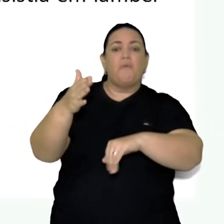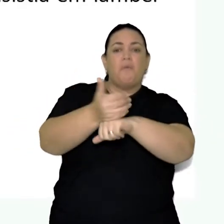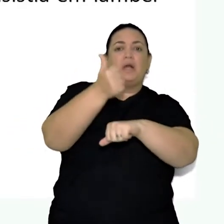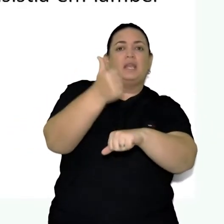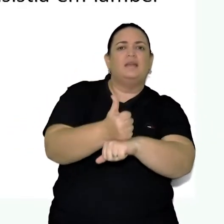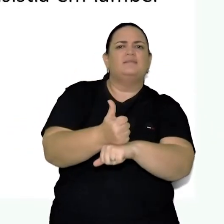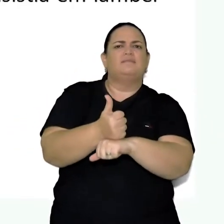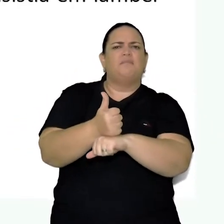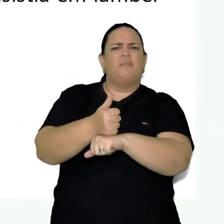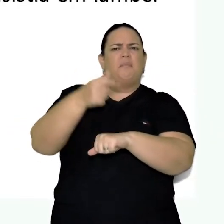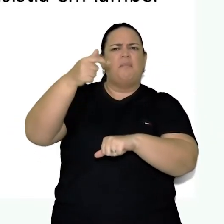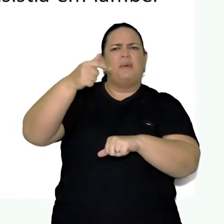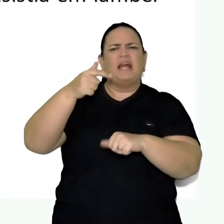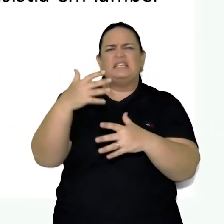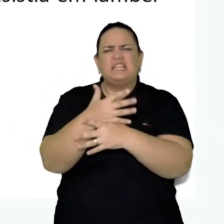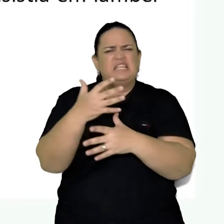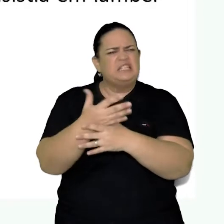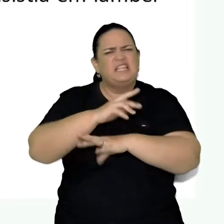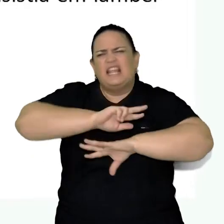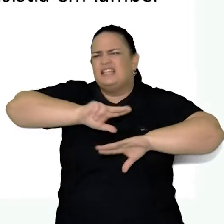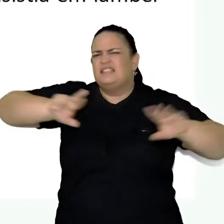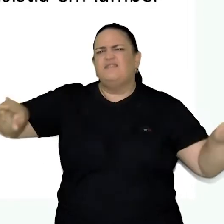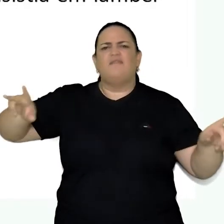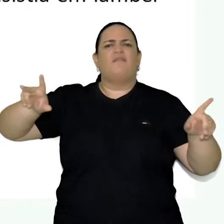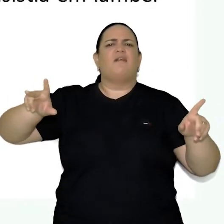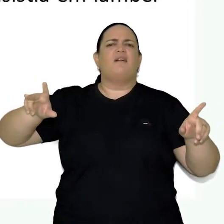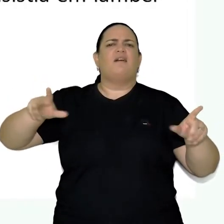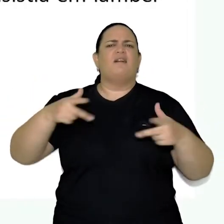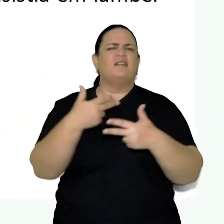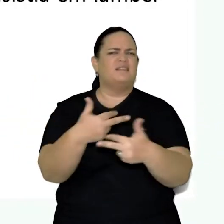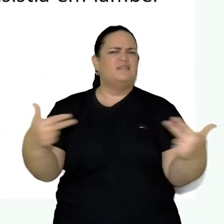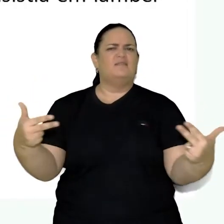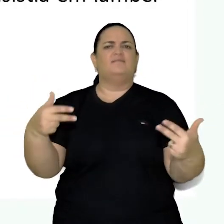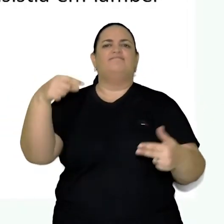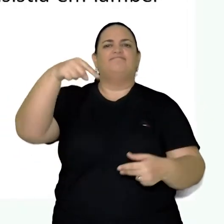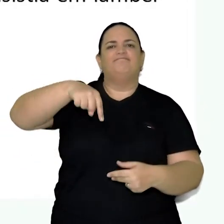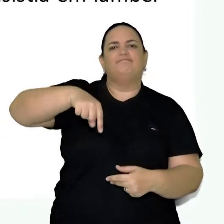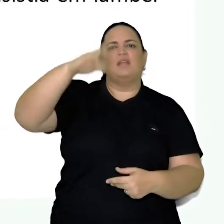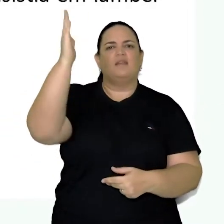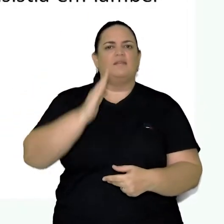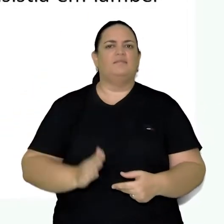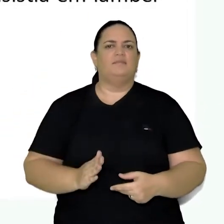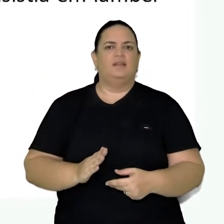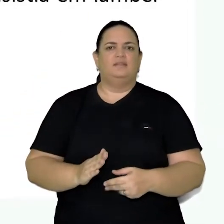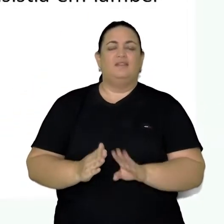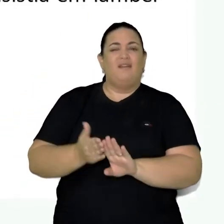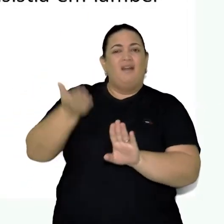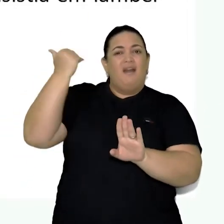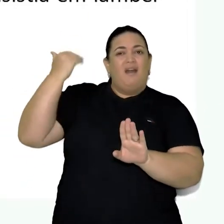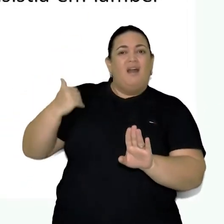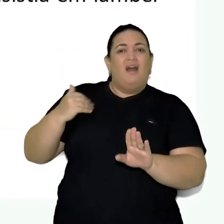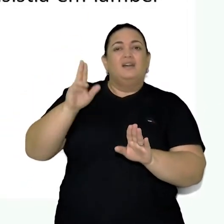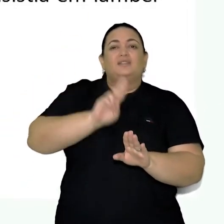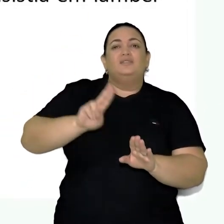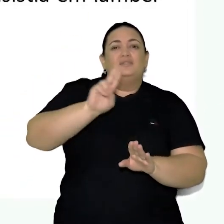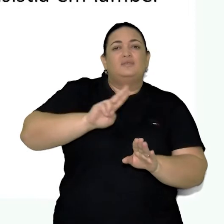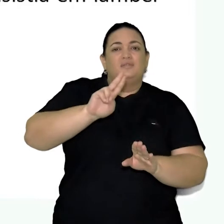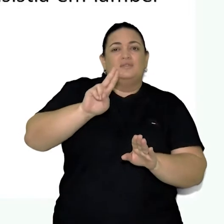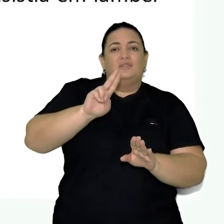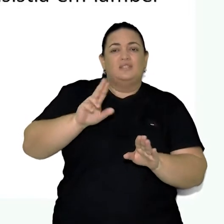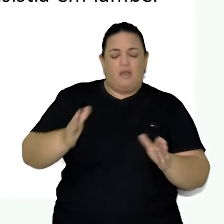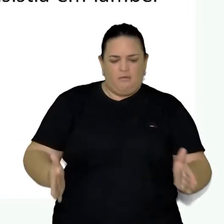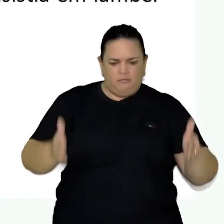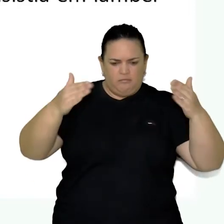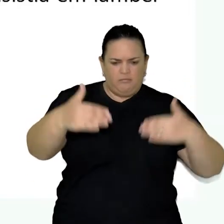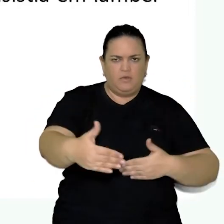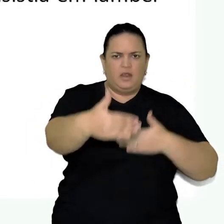cidades do Brasil no início do século XX. Originalmente, estes fotógrafos utilizavam máquinas, em forma de